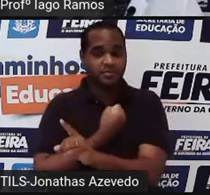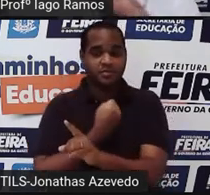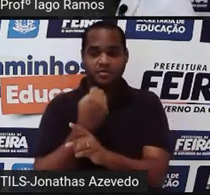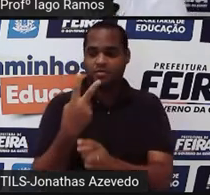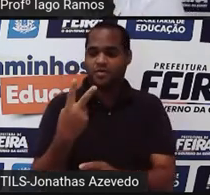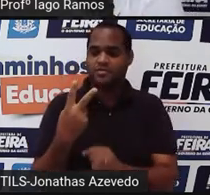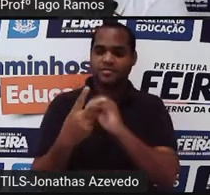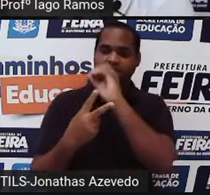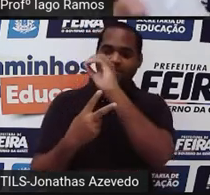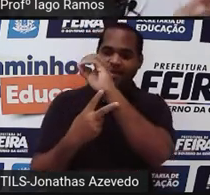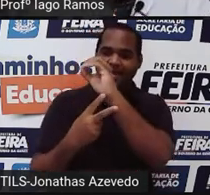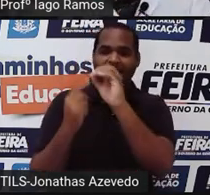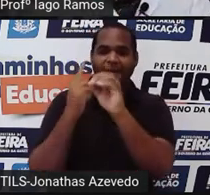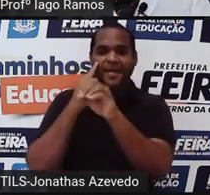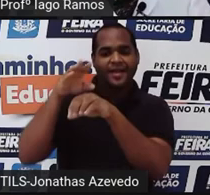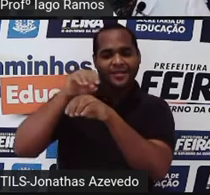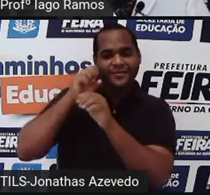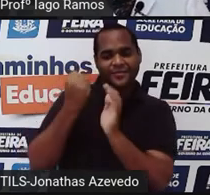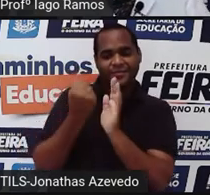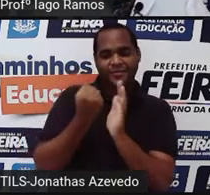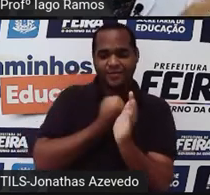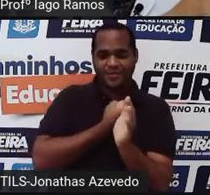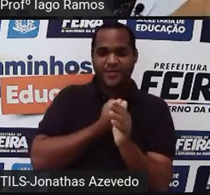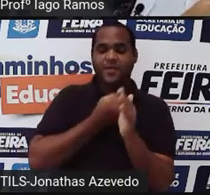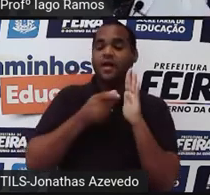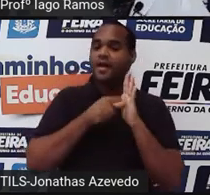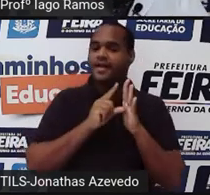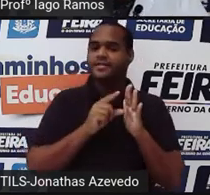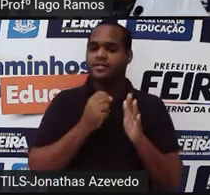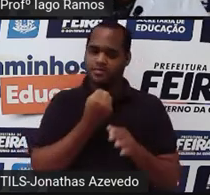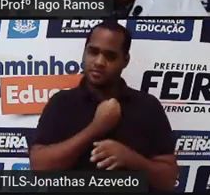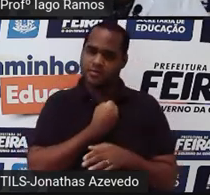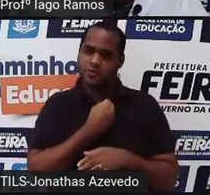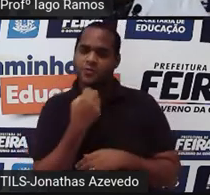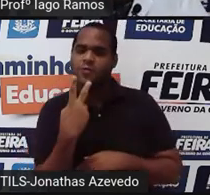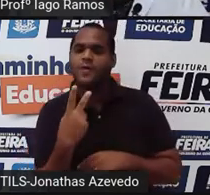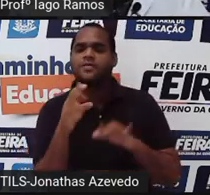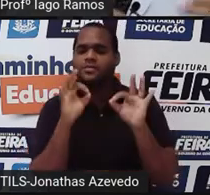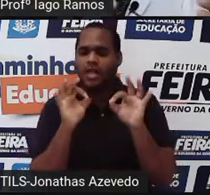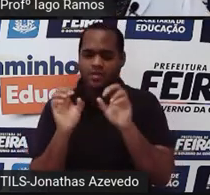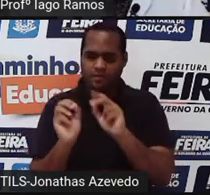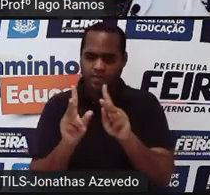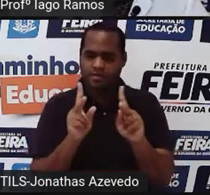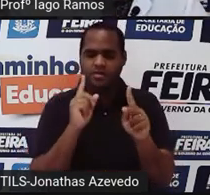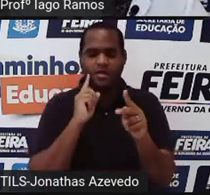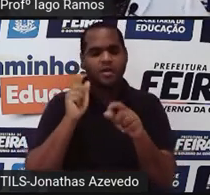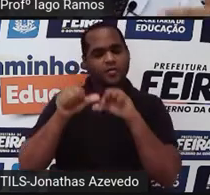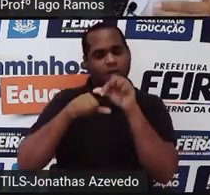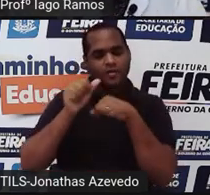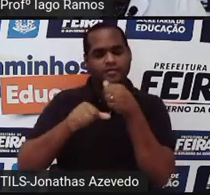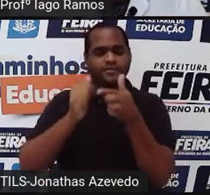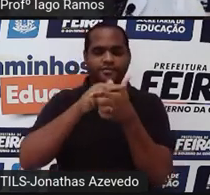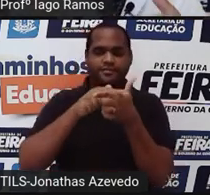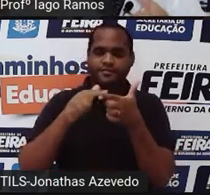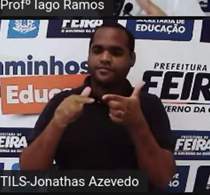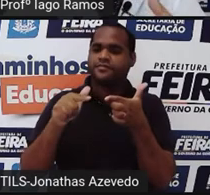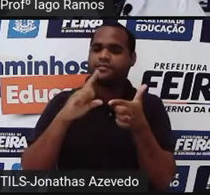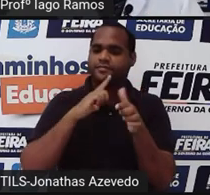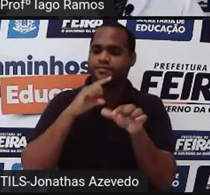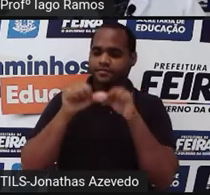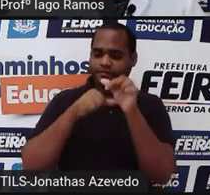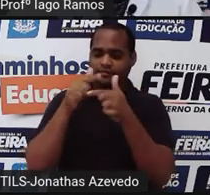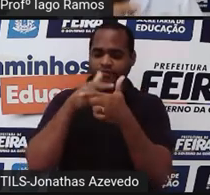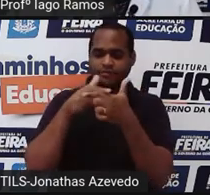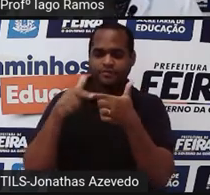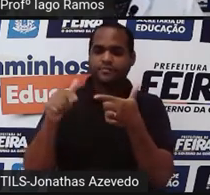a 0, a gente vai pegar o número de antes, o resultado de antes, que é 2, tá? E dividir pela base